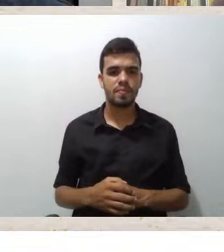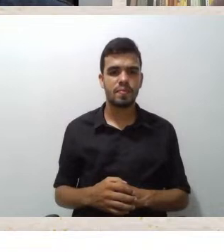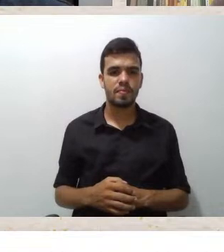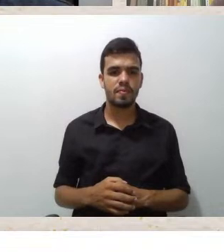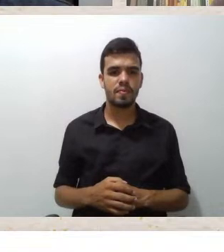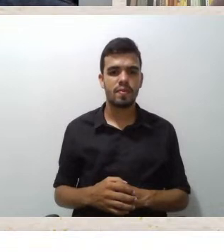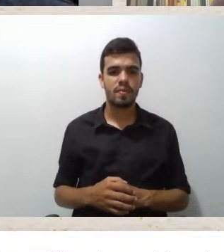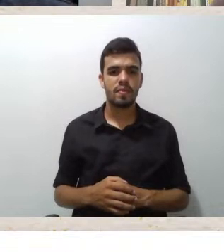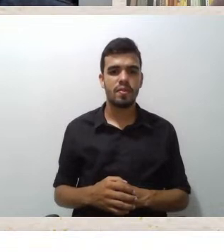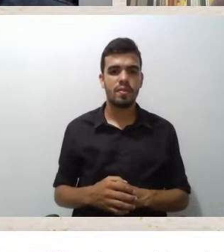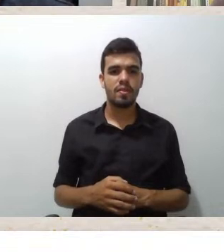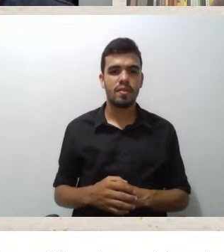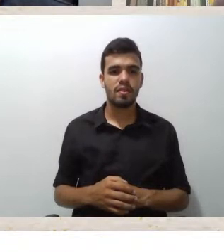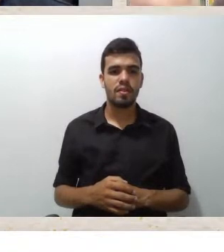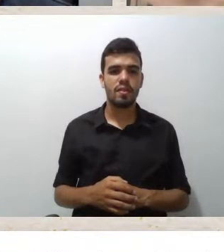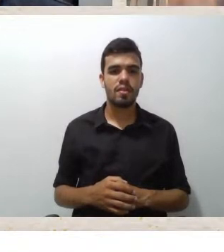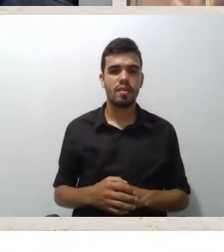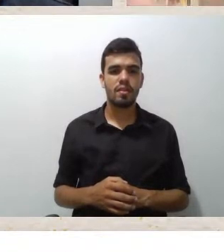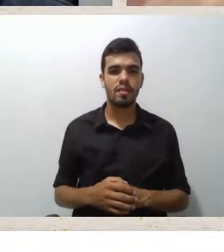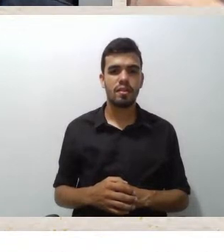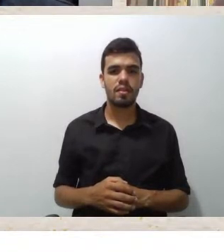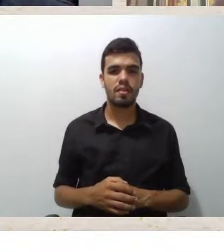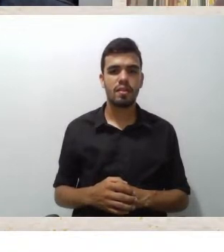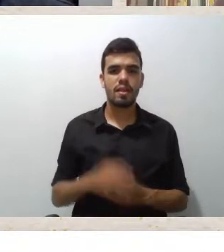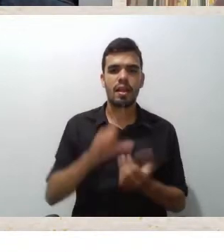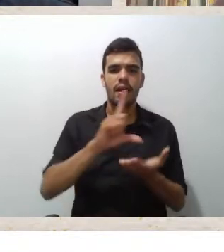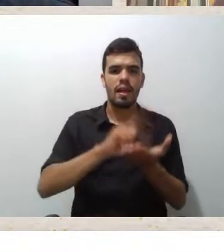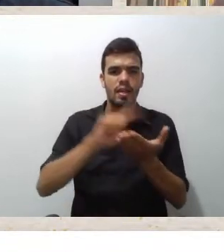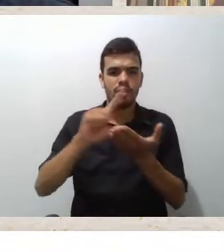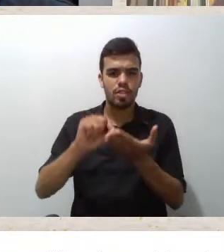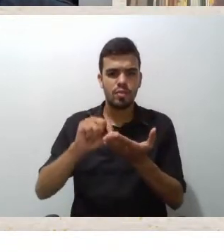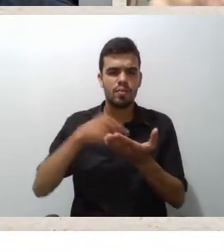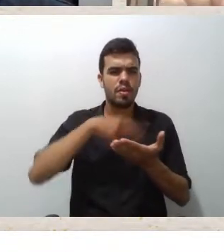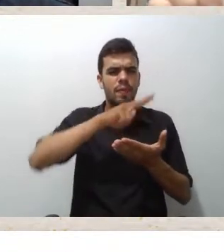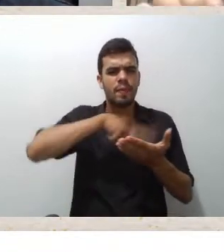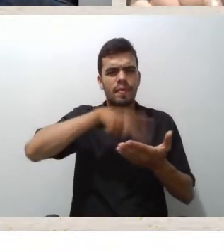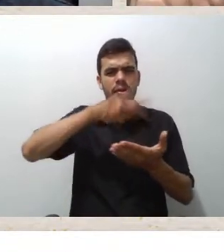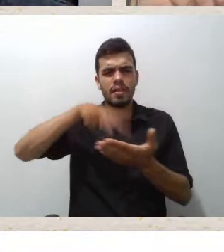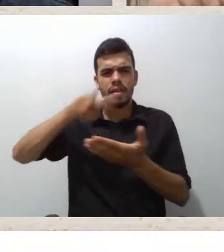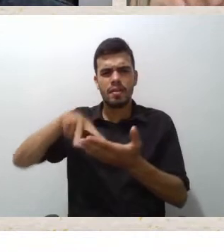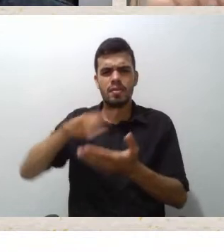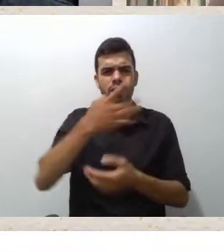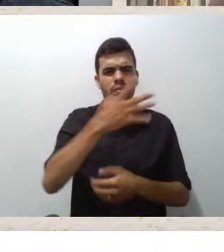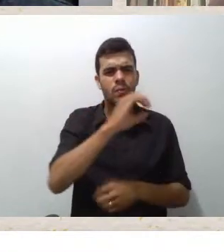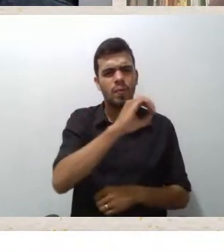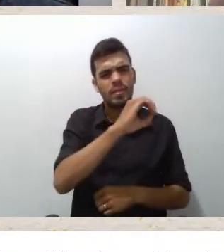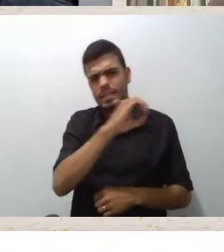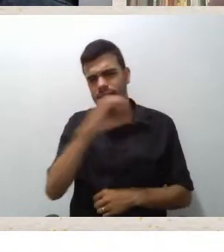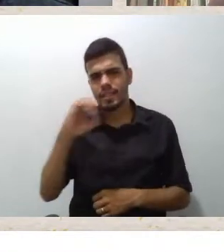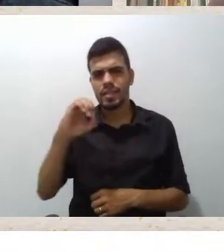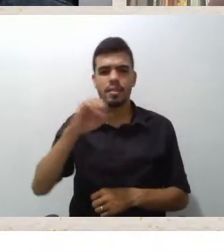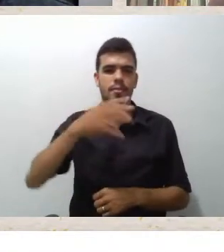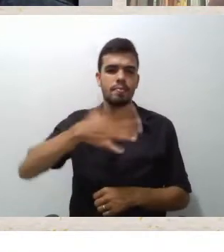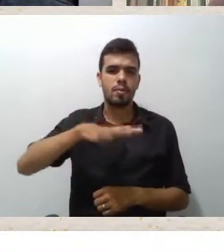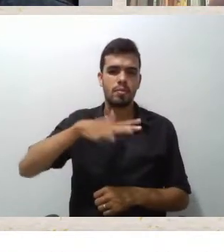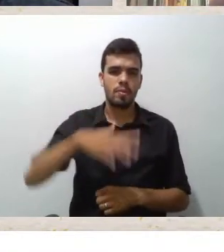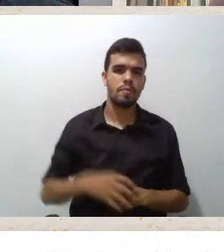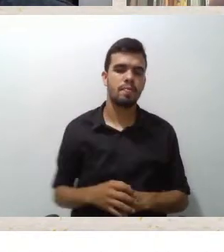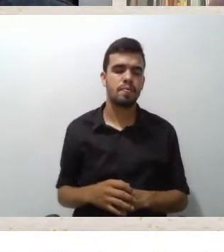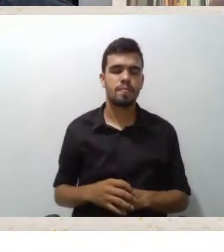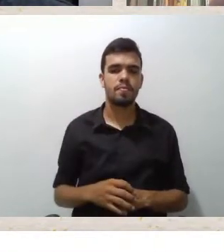ter lido Uns 400 Até agora Os meus bolsistas Estão lendo Outros E tem uma coisa Perigosíssima O Wendel